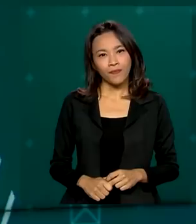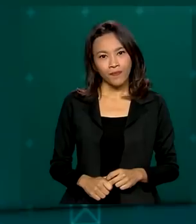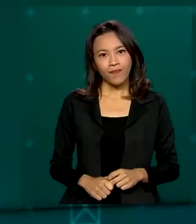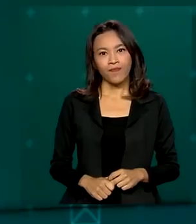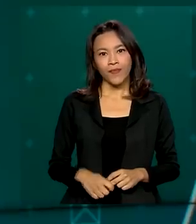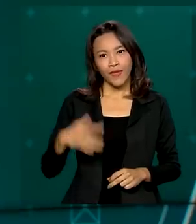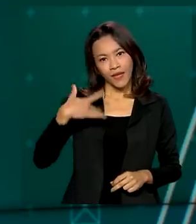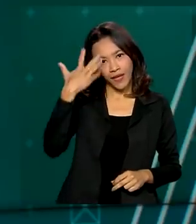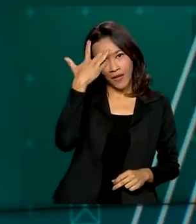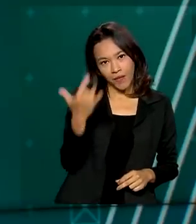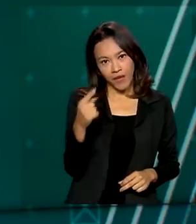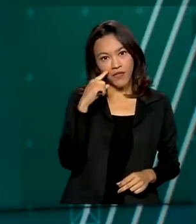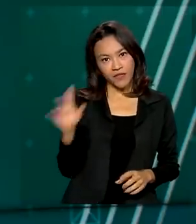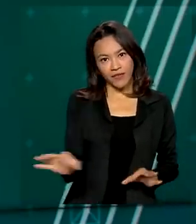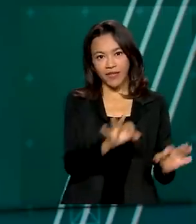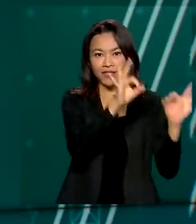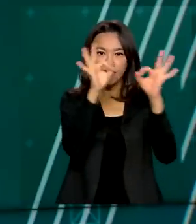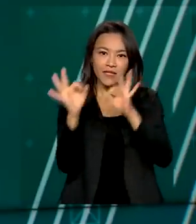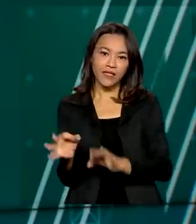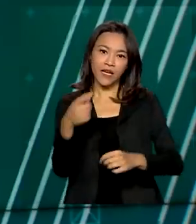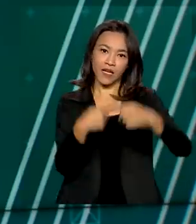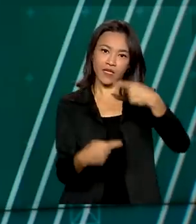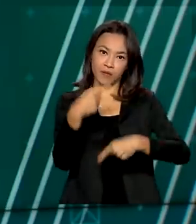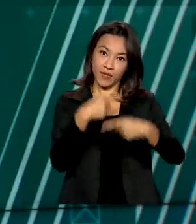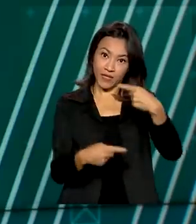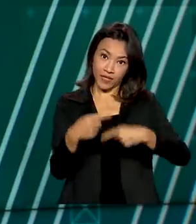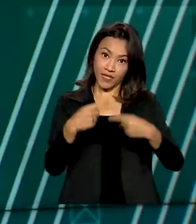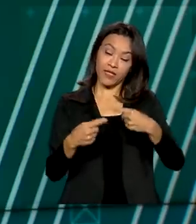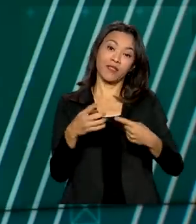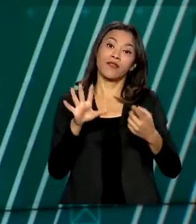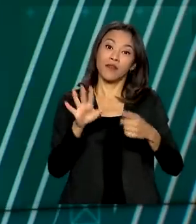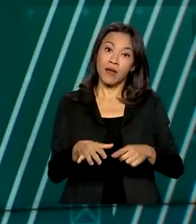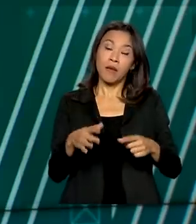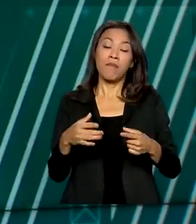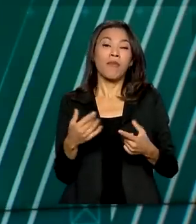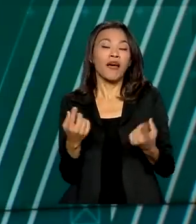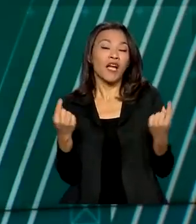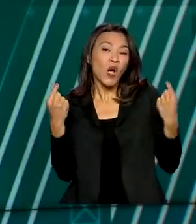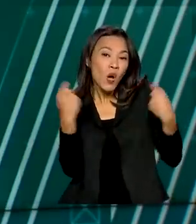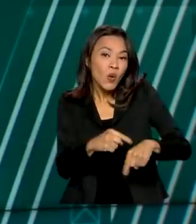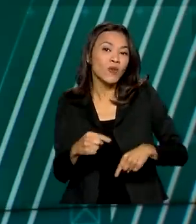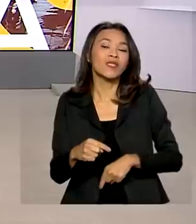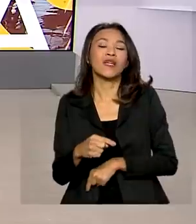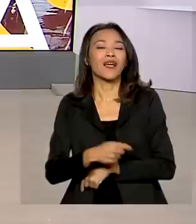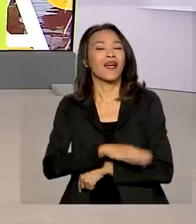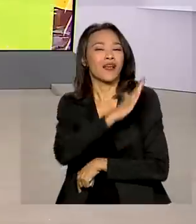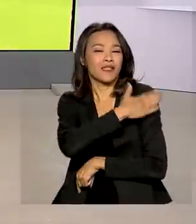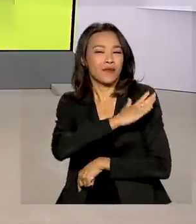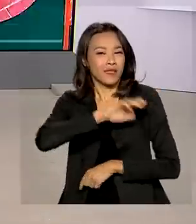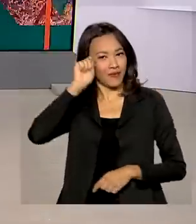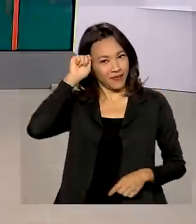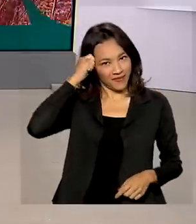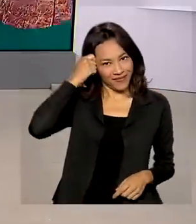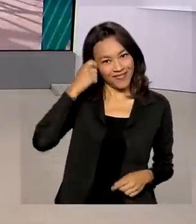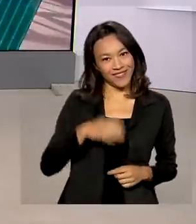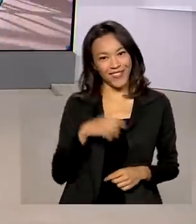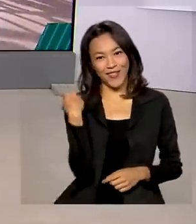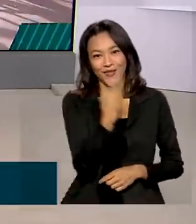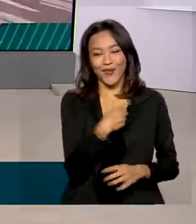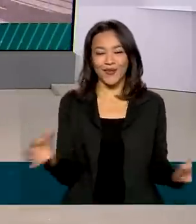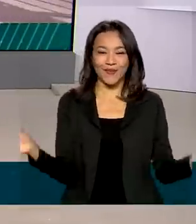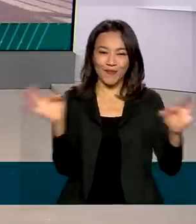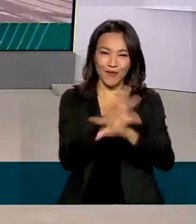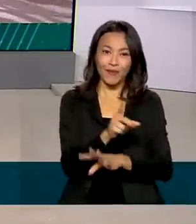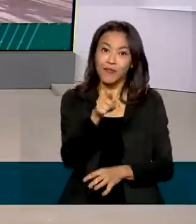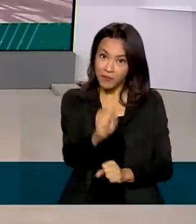E amanhã você vai ver as políticas públicas para combater a discriminação racial. E a gente fica por